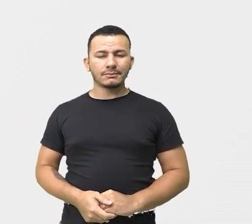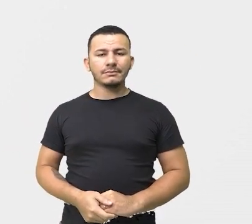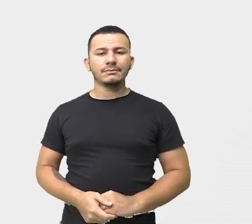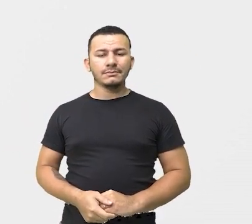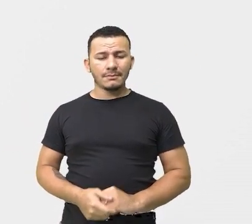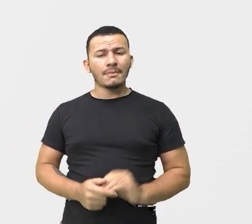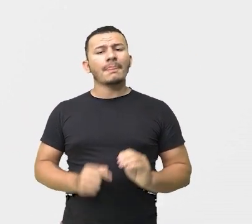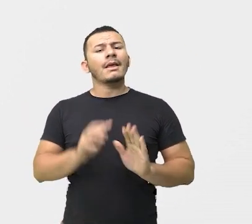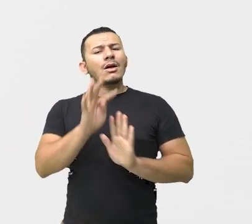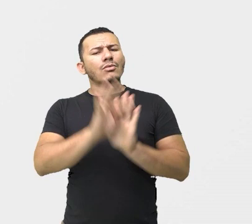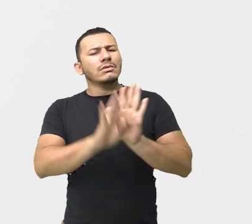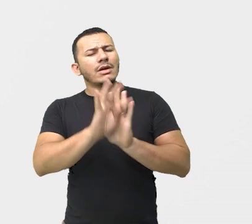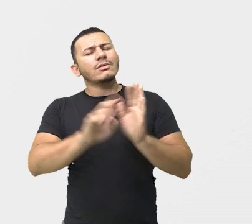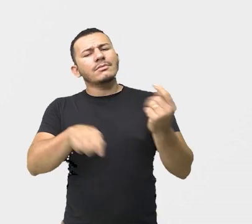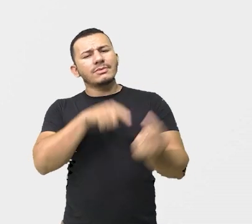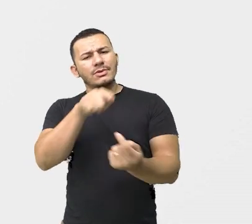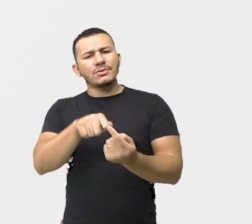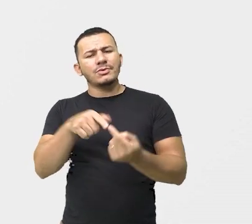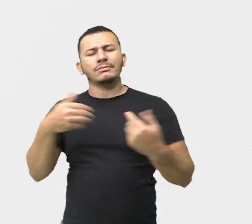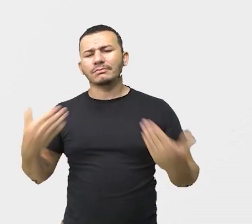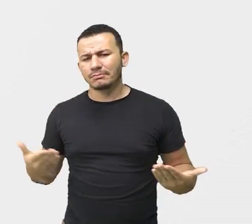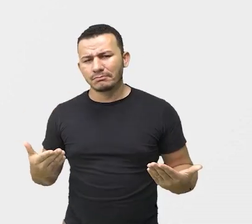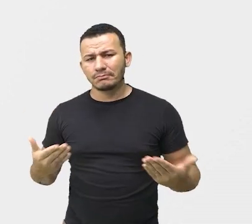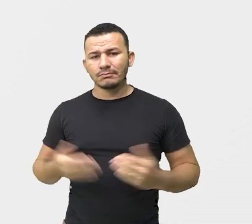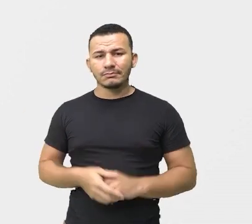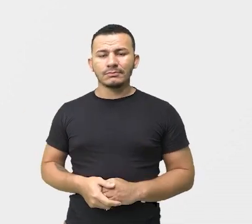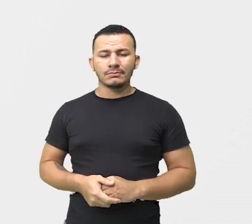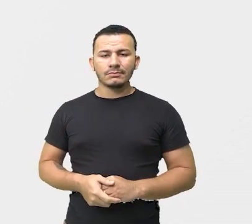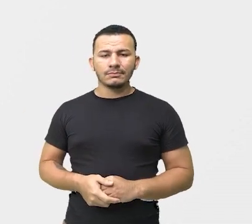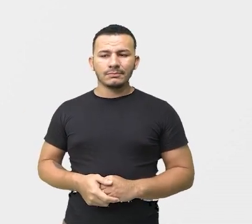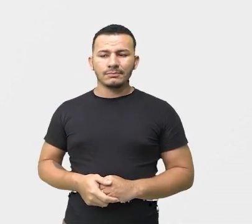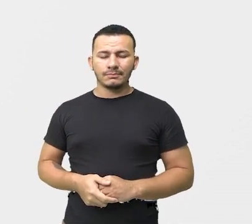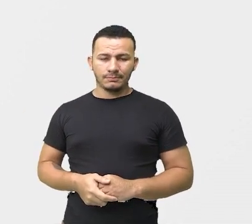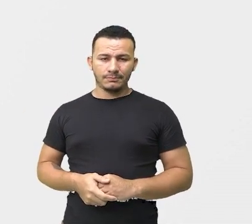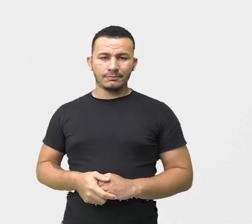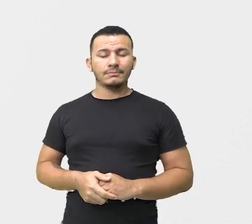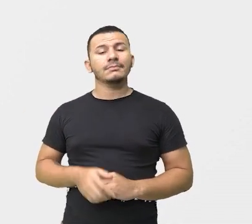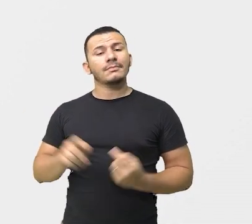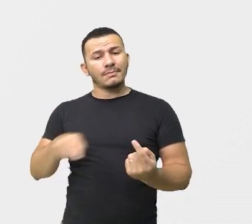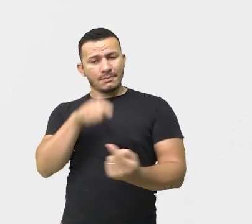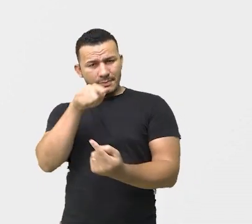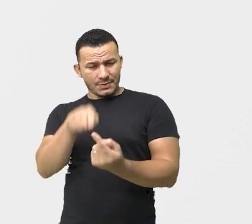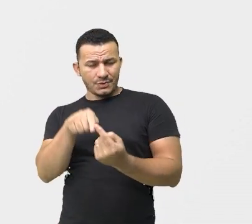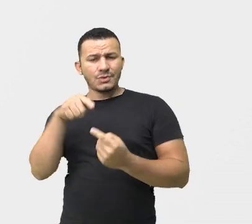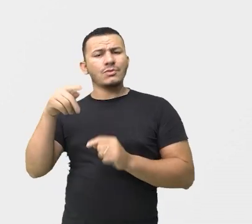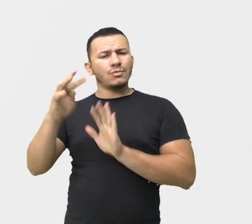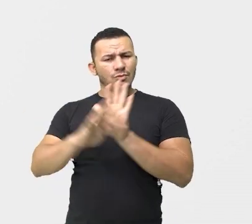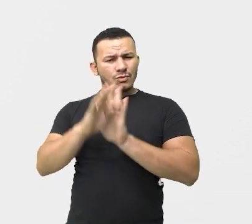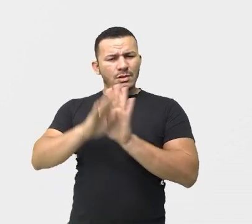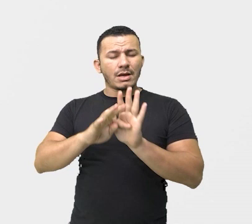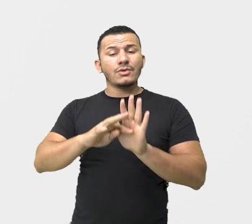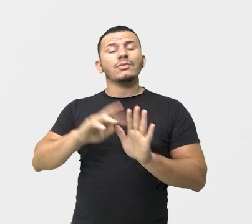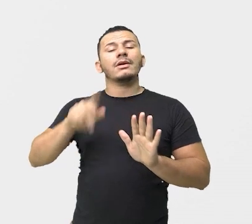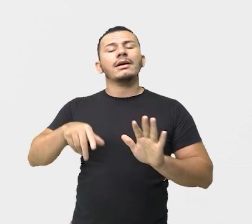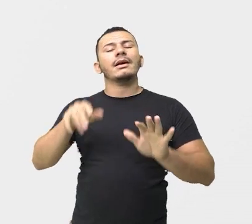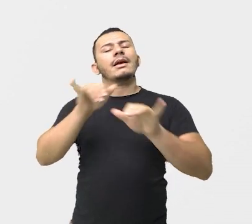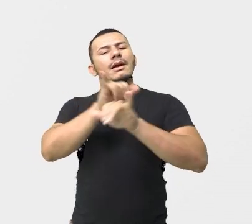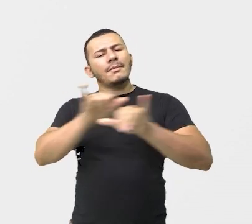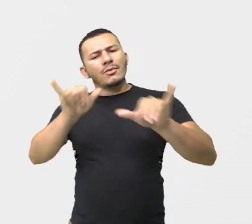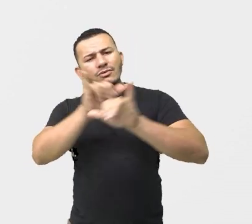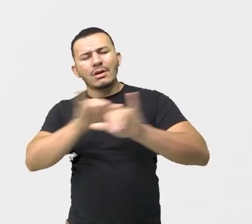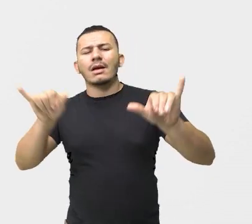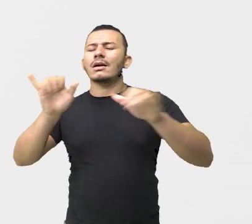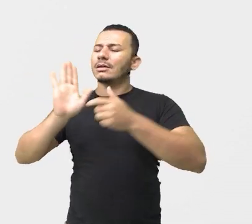é o objetivo deste tipo de texto, da descrição? Olha só, o objetivo de quem produz este texto é transmitir as